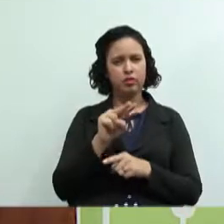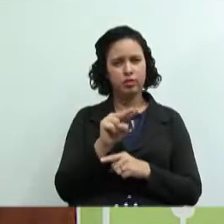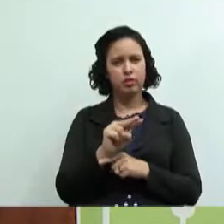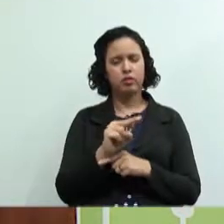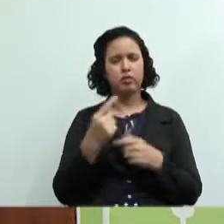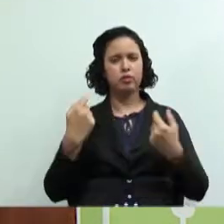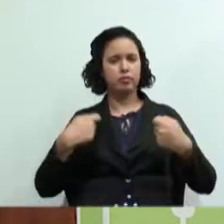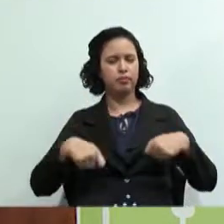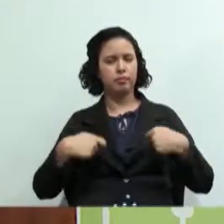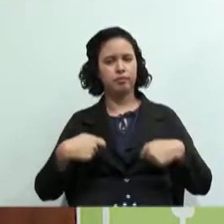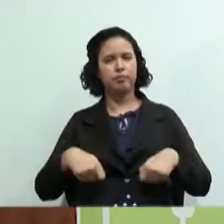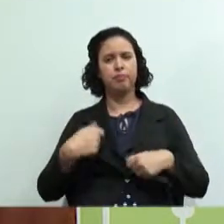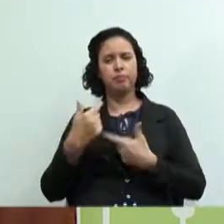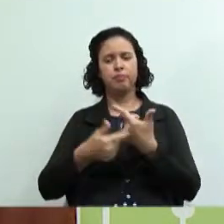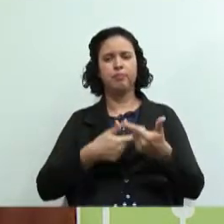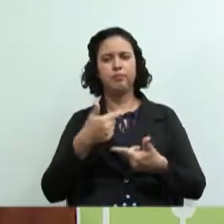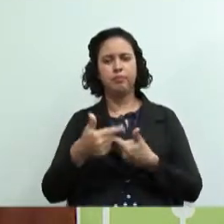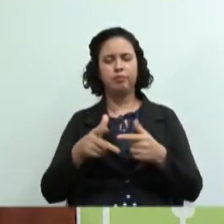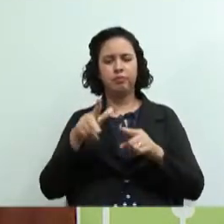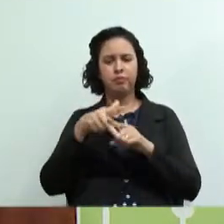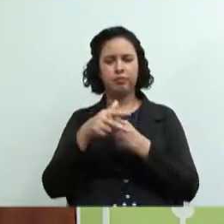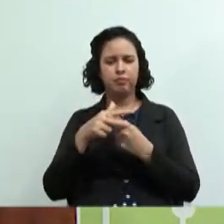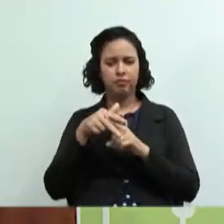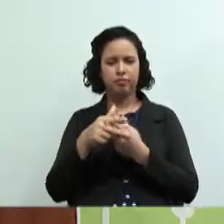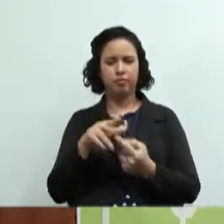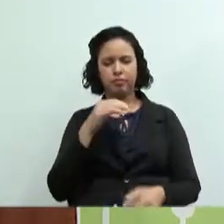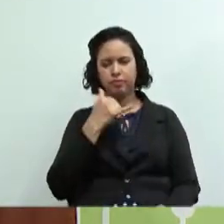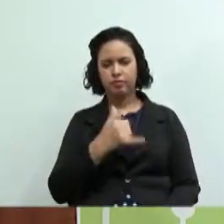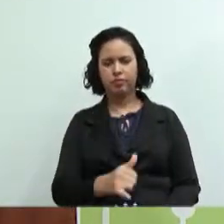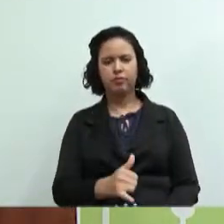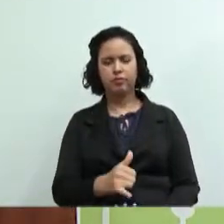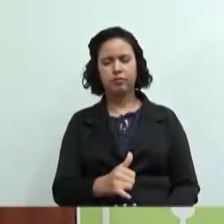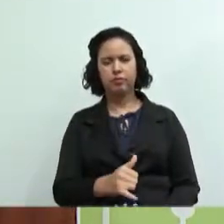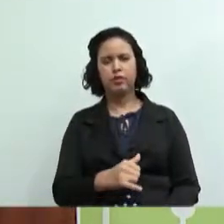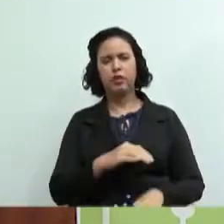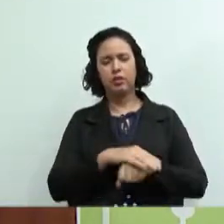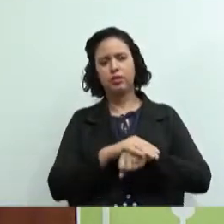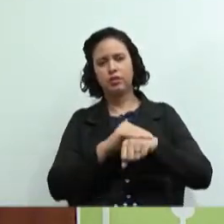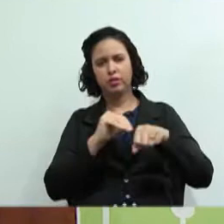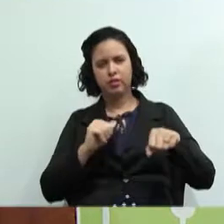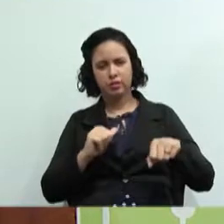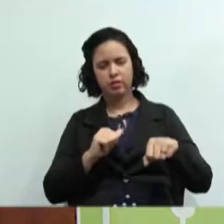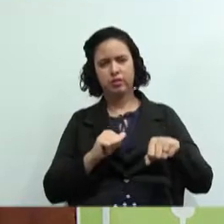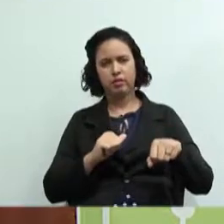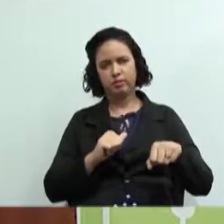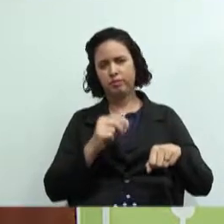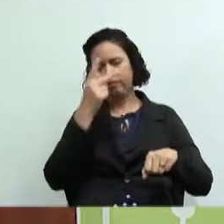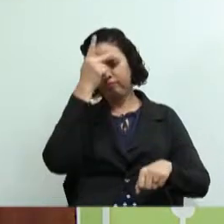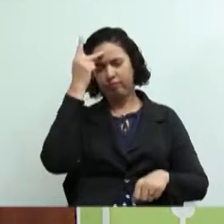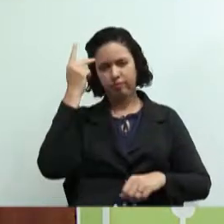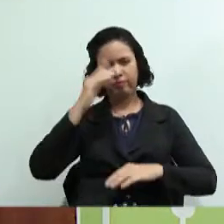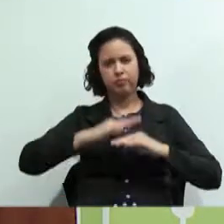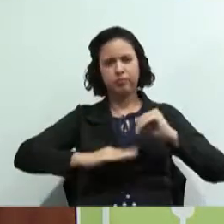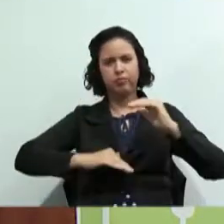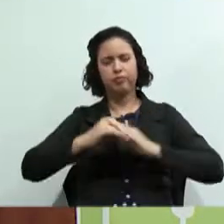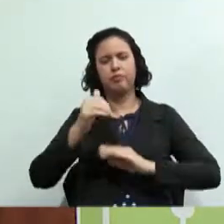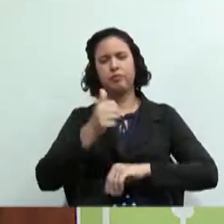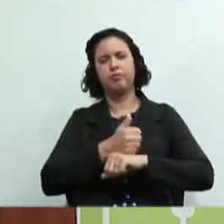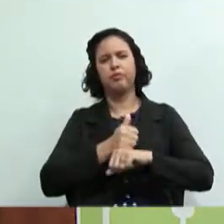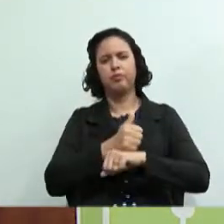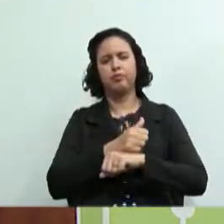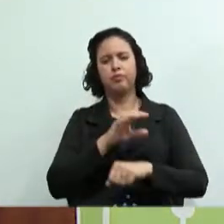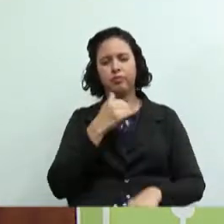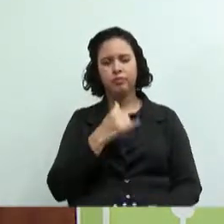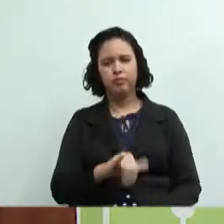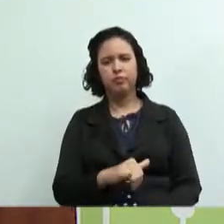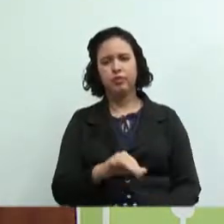elas precisam desse serviço de manutenção elétrica elas chamam o eletricista e contratam o serviço dele para aquele serviço ele